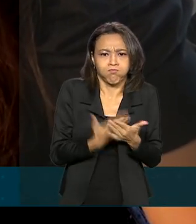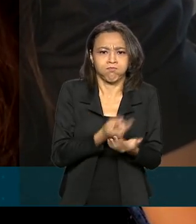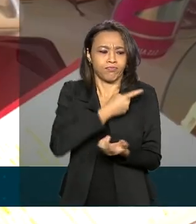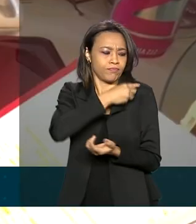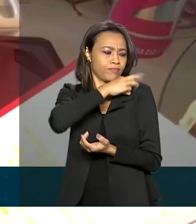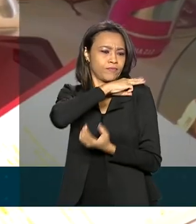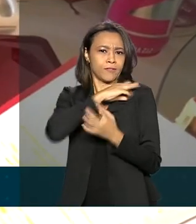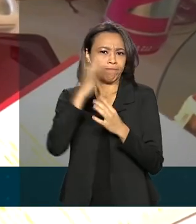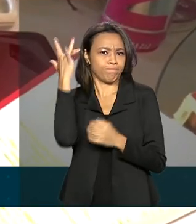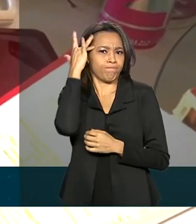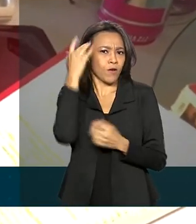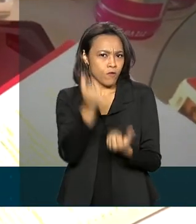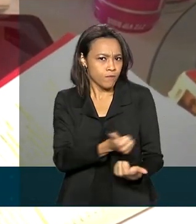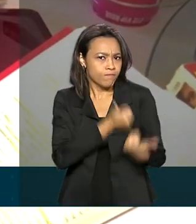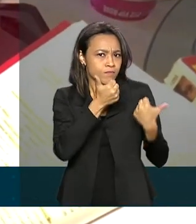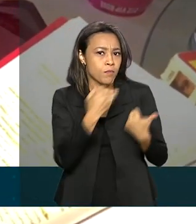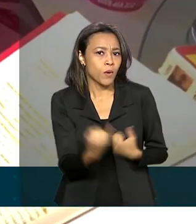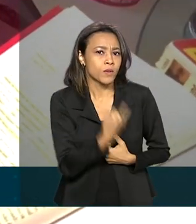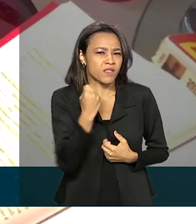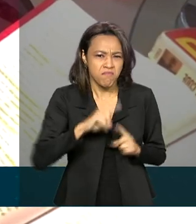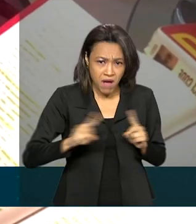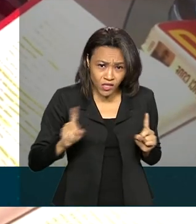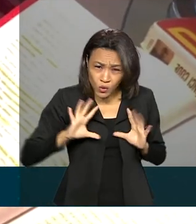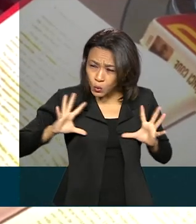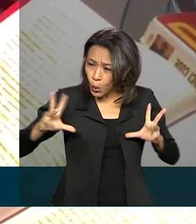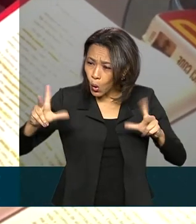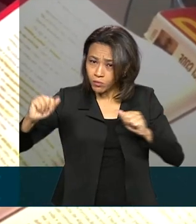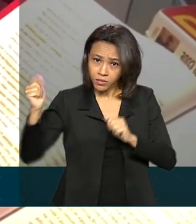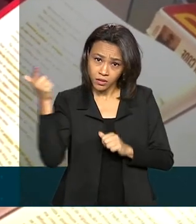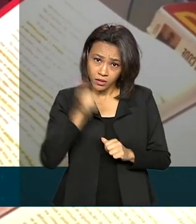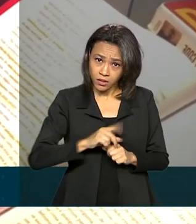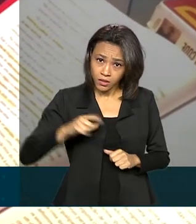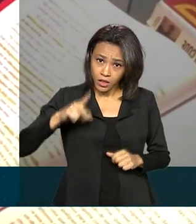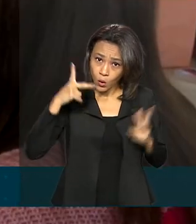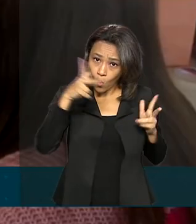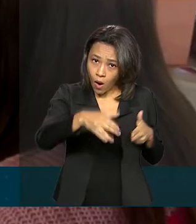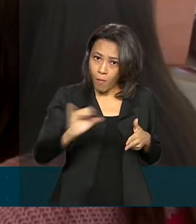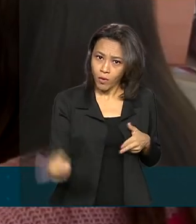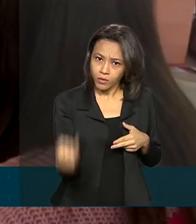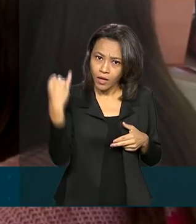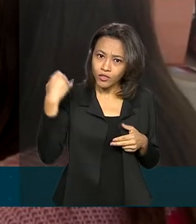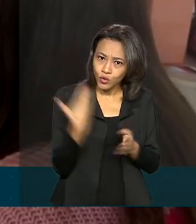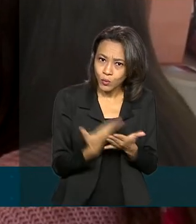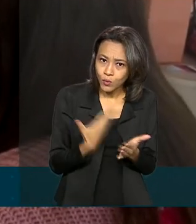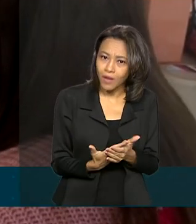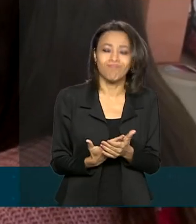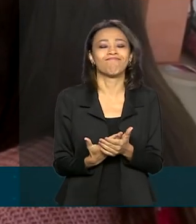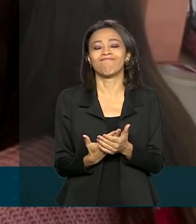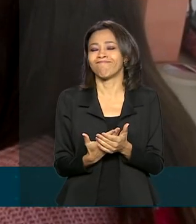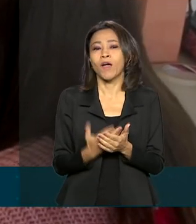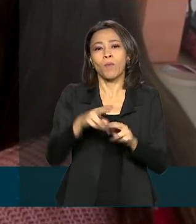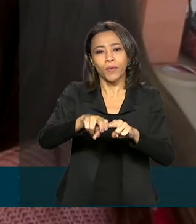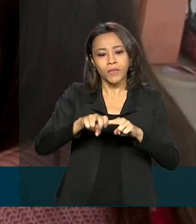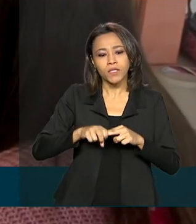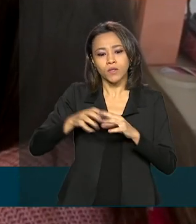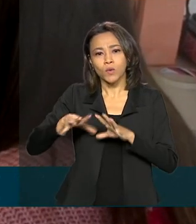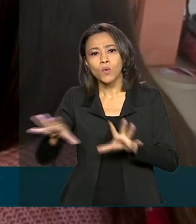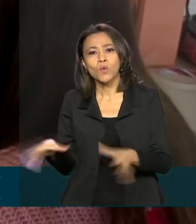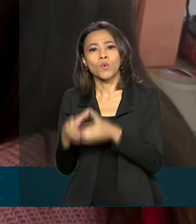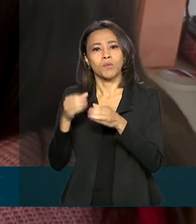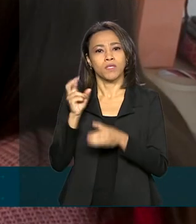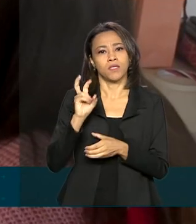fundamental. Mas ela sabe que nem todo mundo teve a mesma oportunidade. Por isso, se juntou a outros cinco